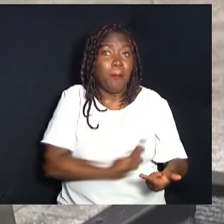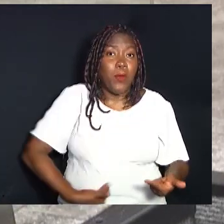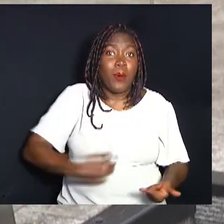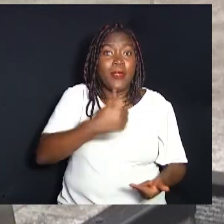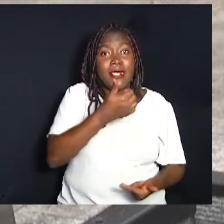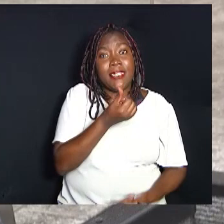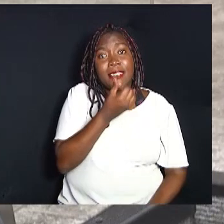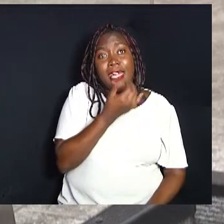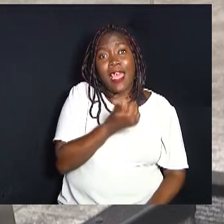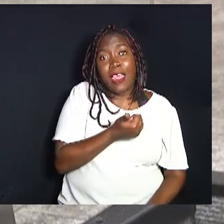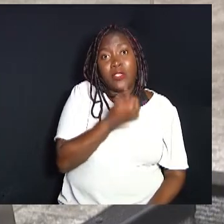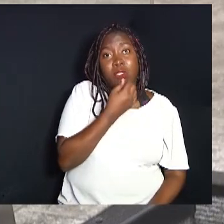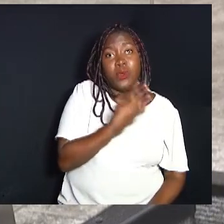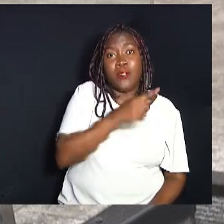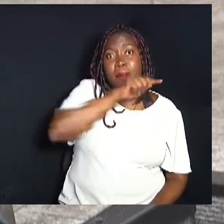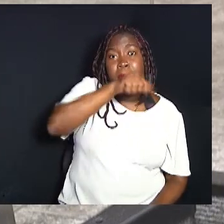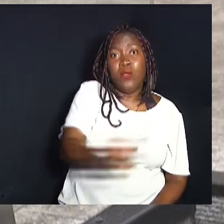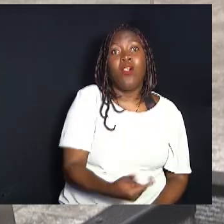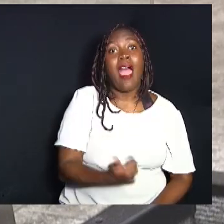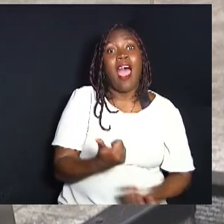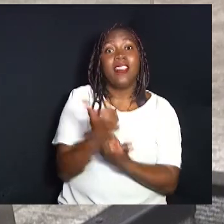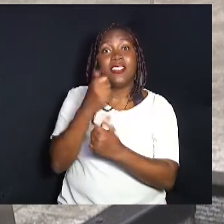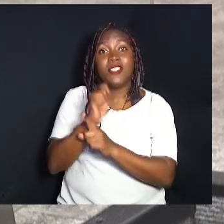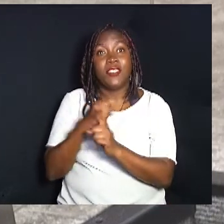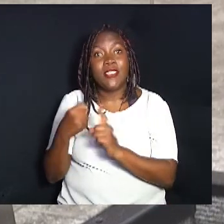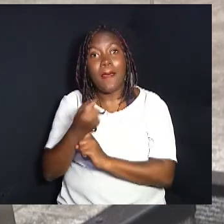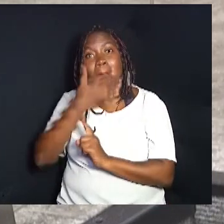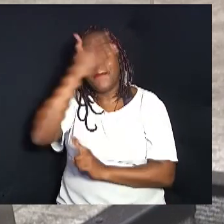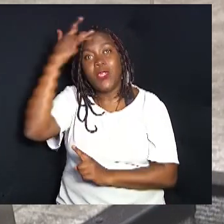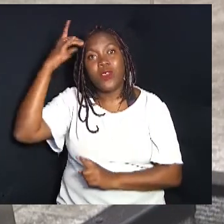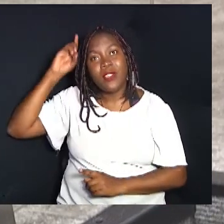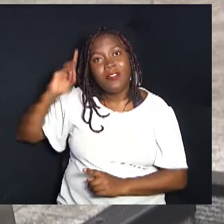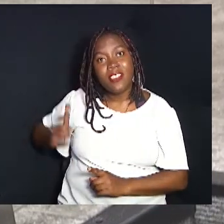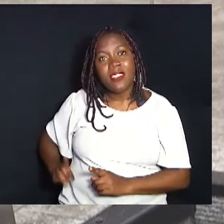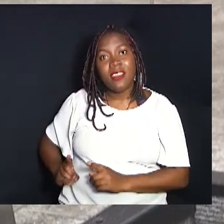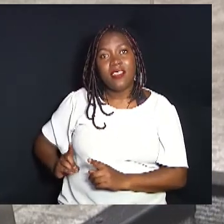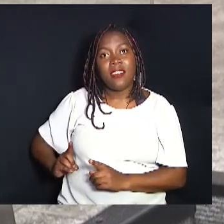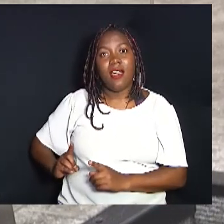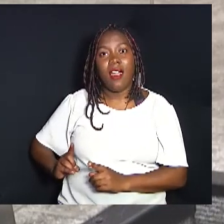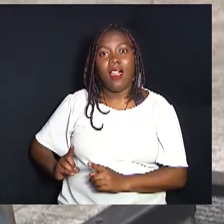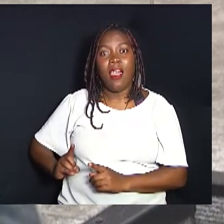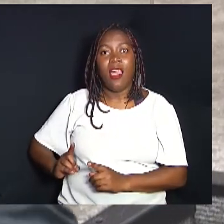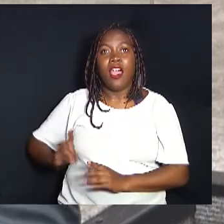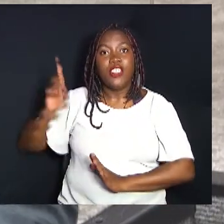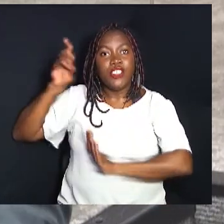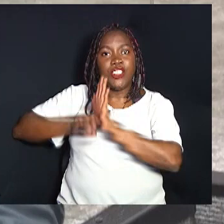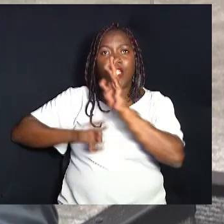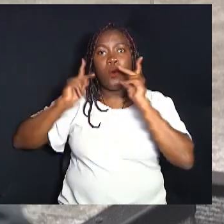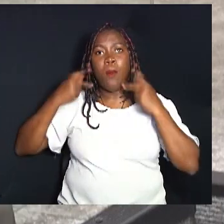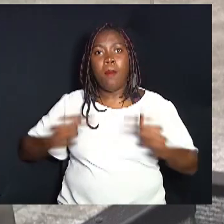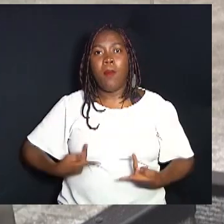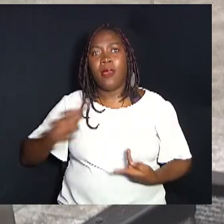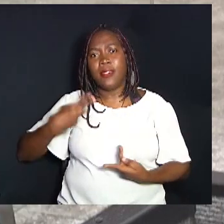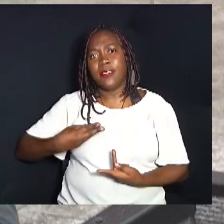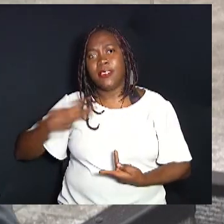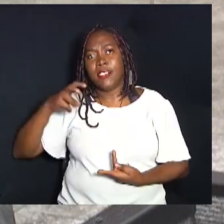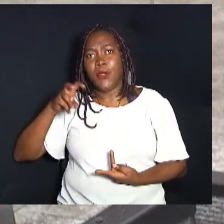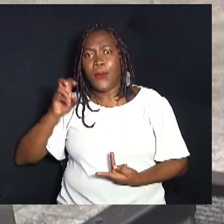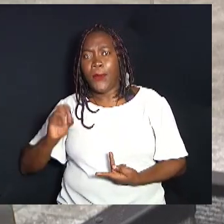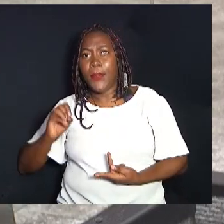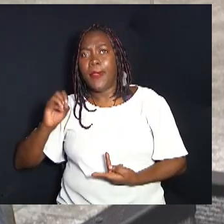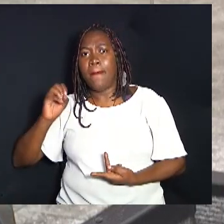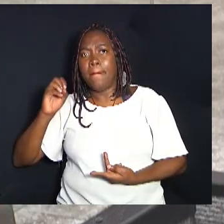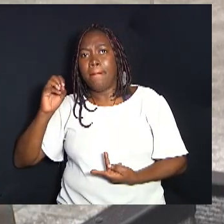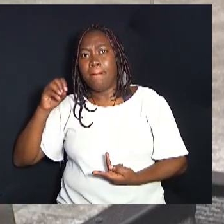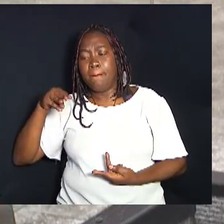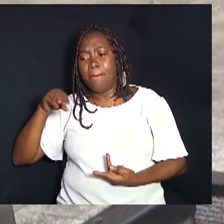serviços públicos, R$ 614 milhões, assistência social, pessoas com deficiências e direitos humanos, R$ 350